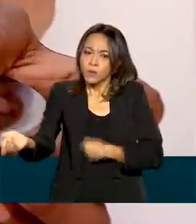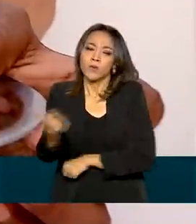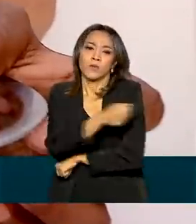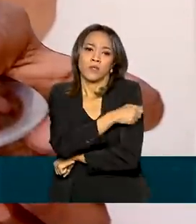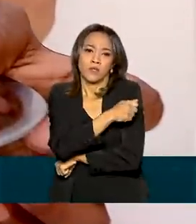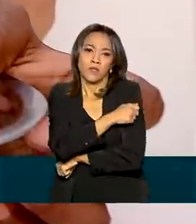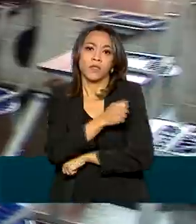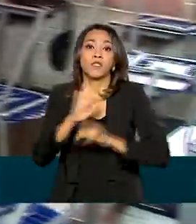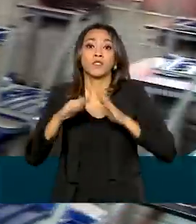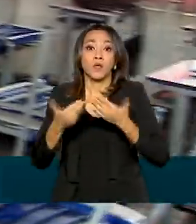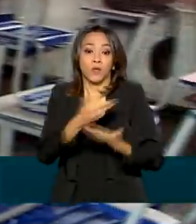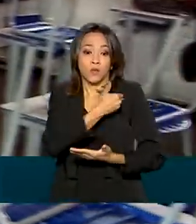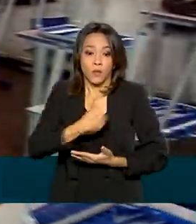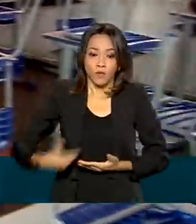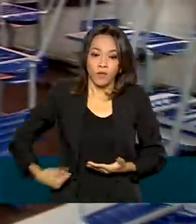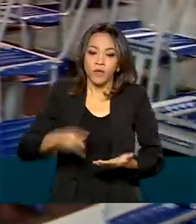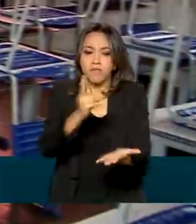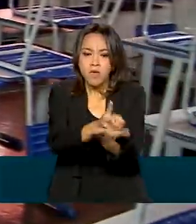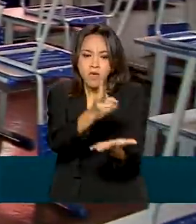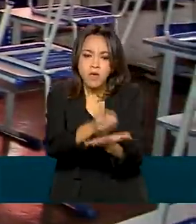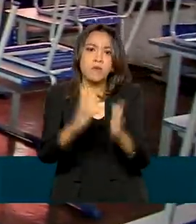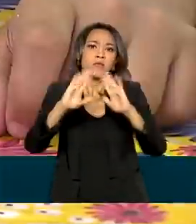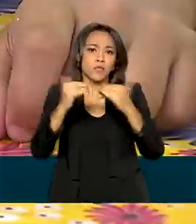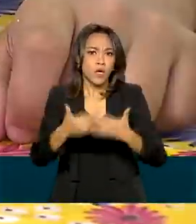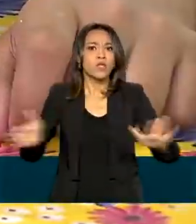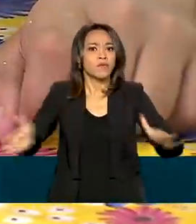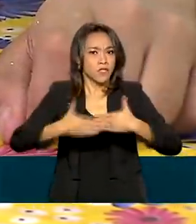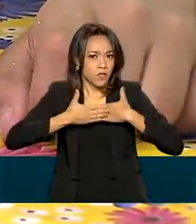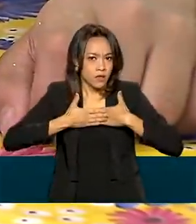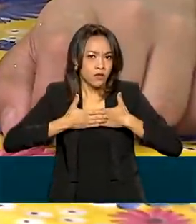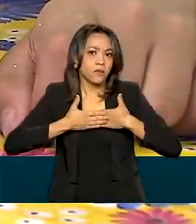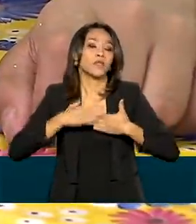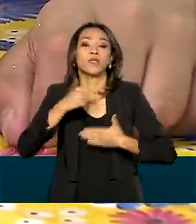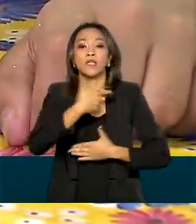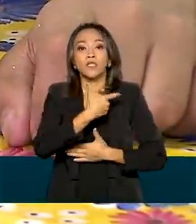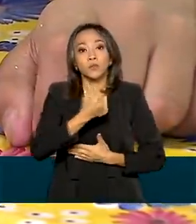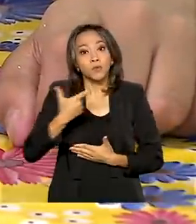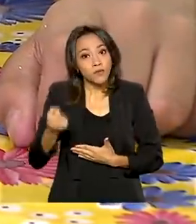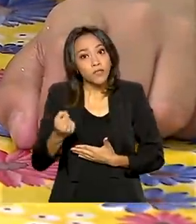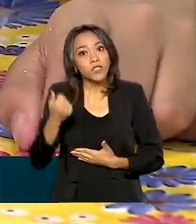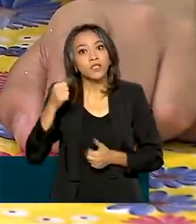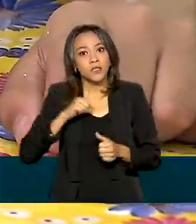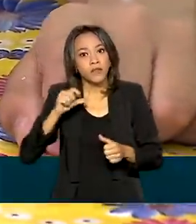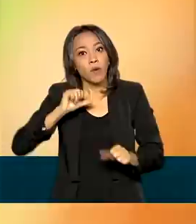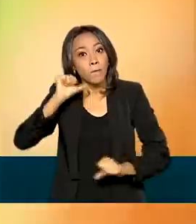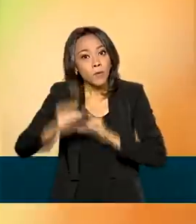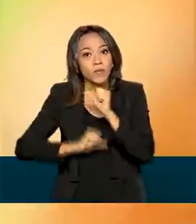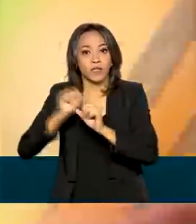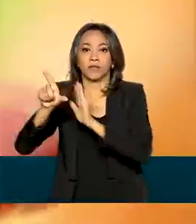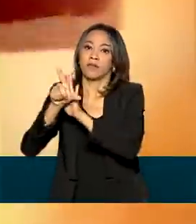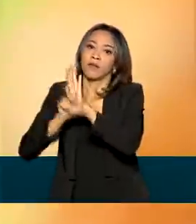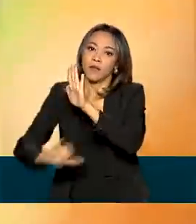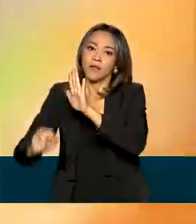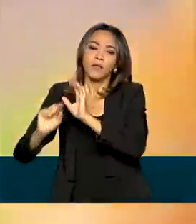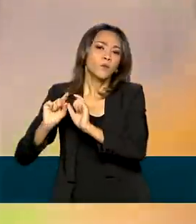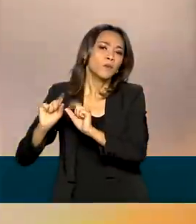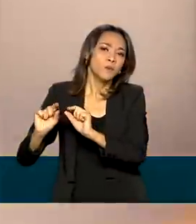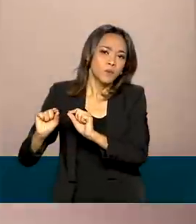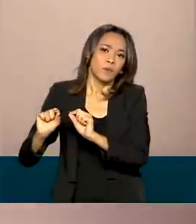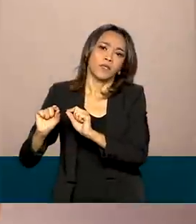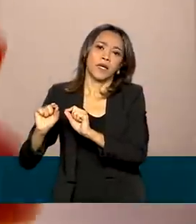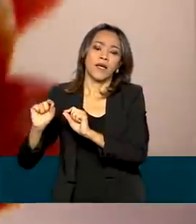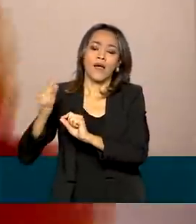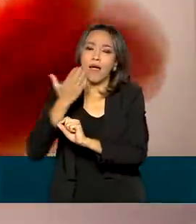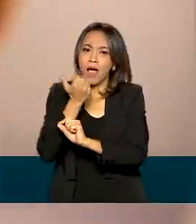público de todo o país, mesmo com as escolas fechadas. Em 2020, houve uma mudança na legislação para que, no lugar da